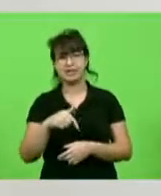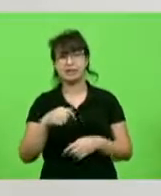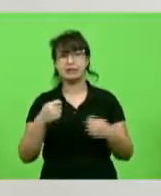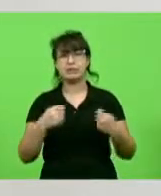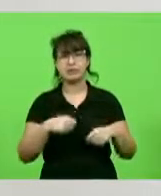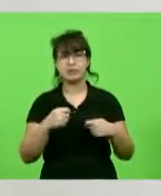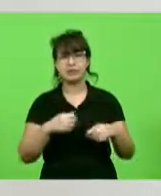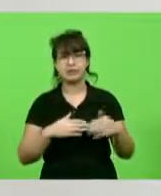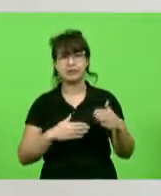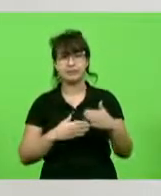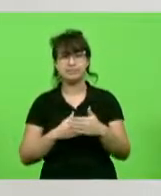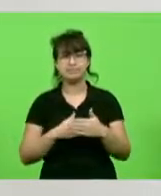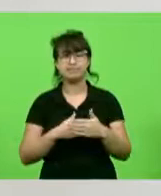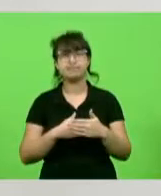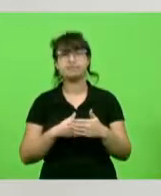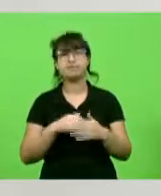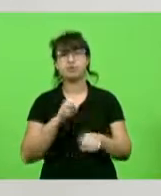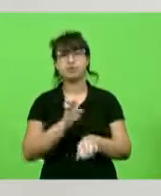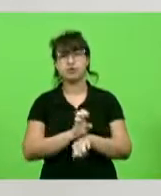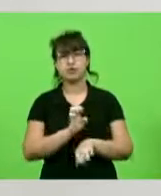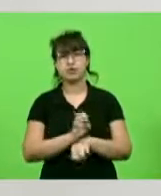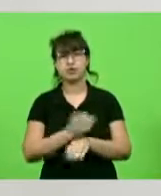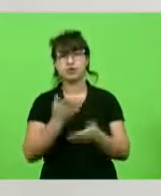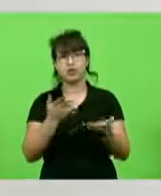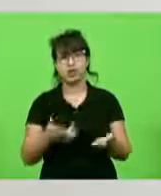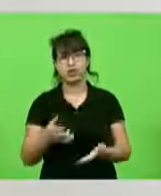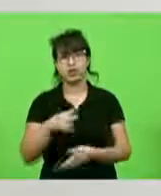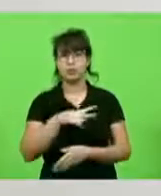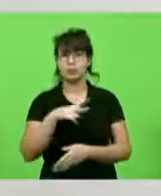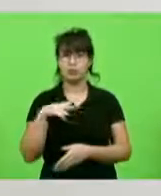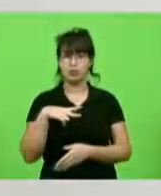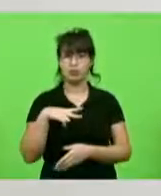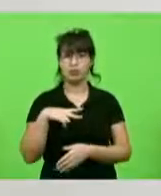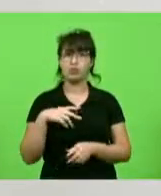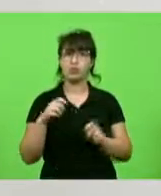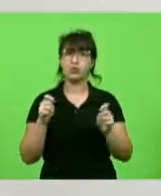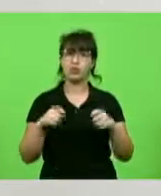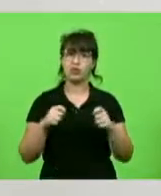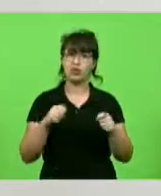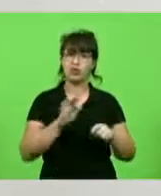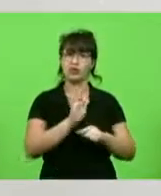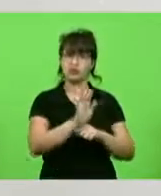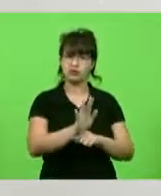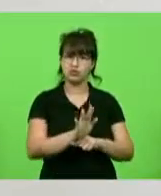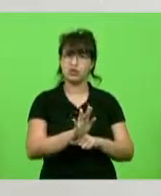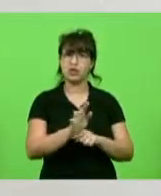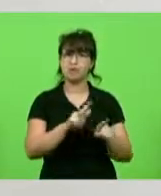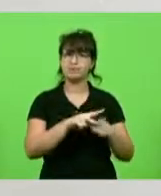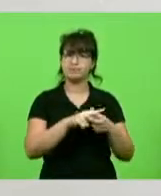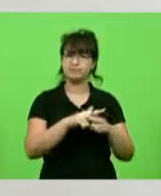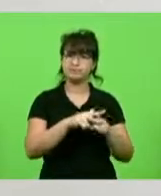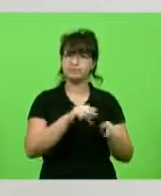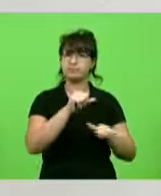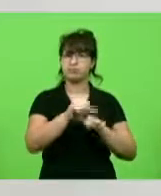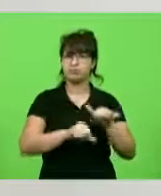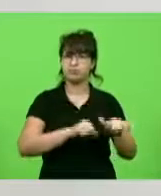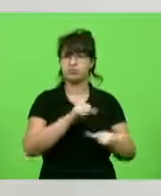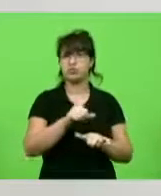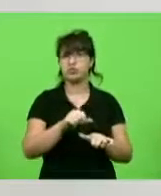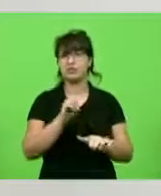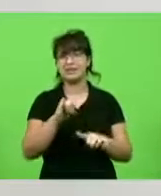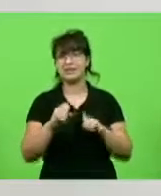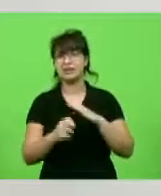do Estado naquilo que é público, mas nós estamos aí também para regular quando as empresas passam desse limite prudencial e não